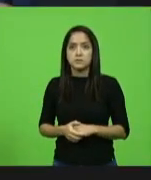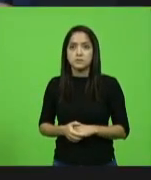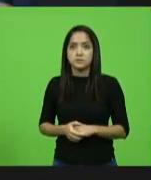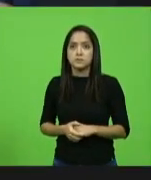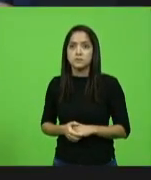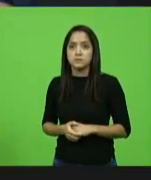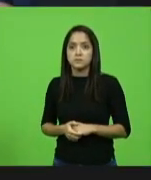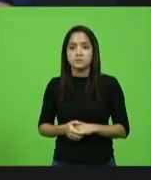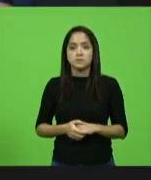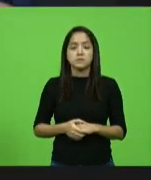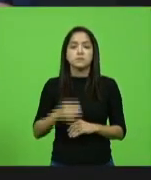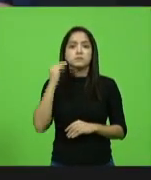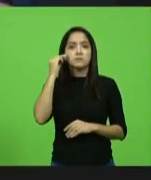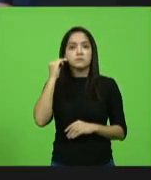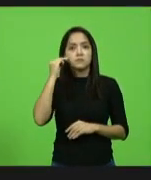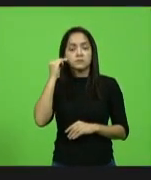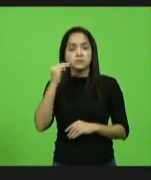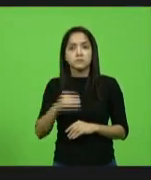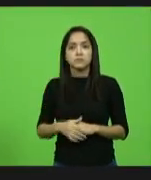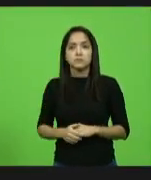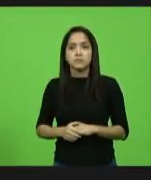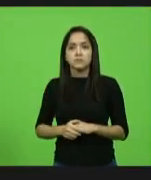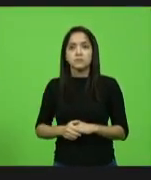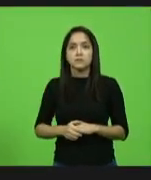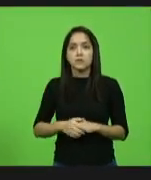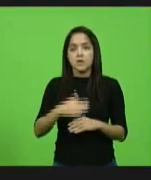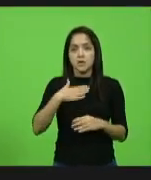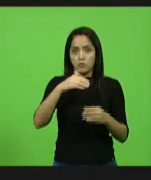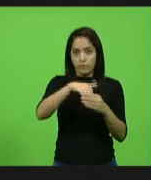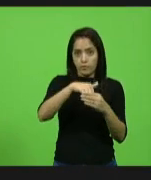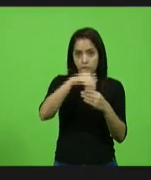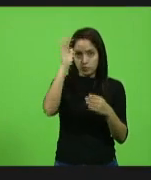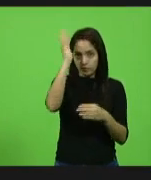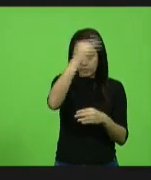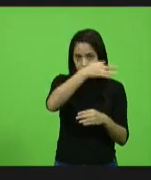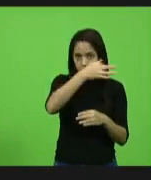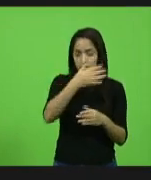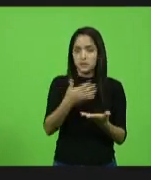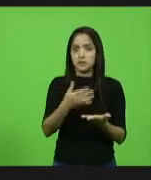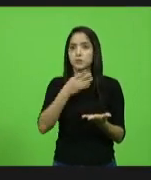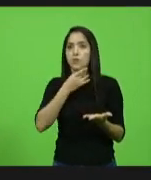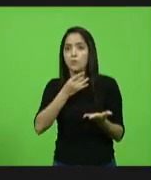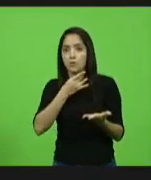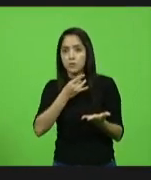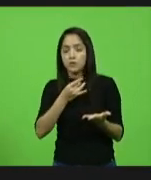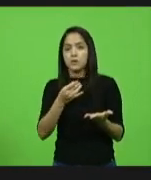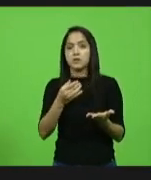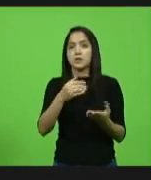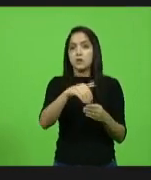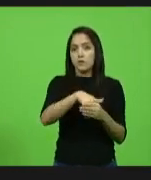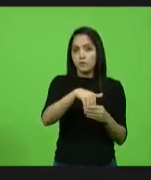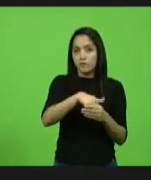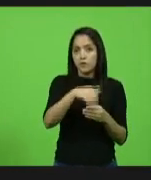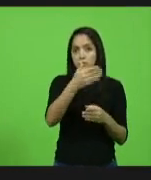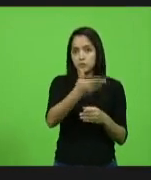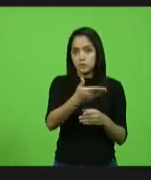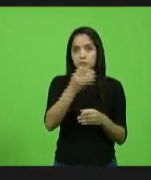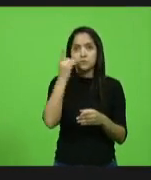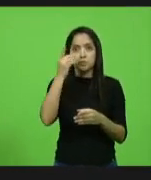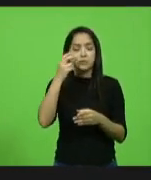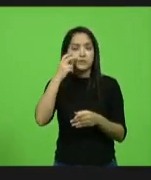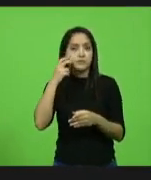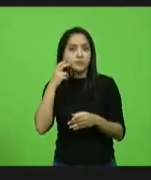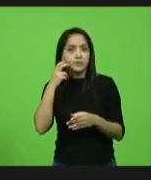Secretário, eu voto no Fabiano, deputado Valdir Cobalquini, voto no deputado Vampiro,